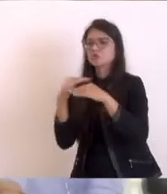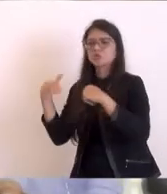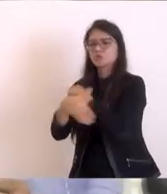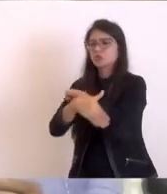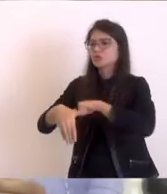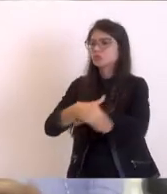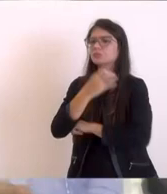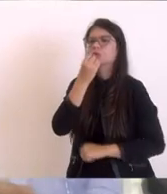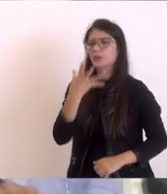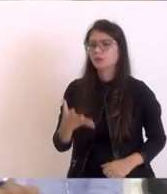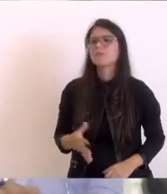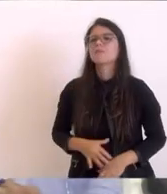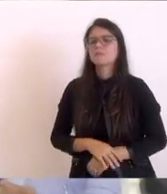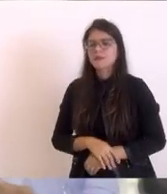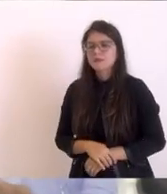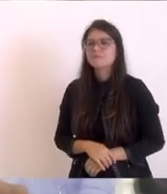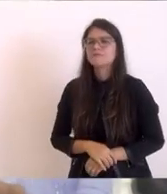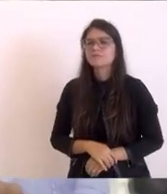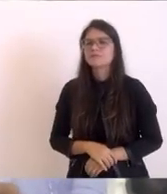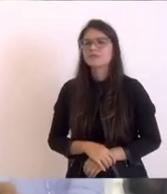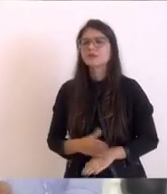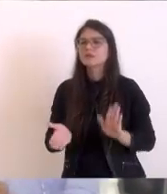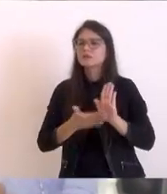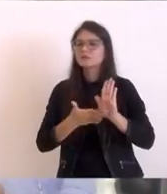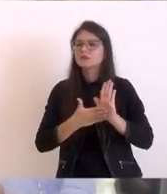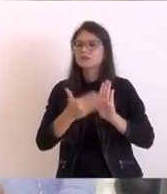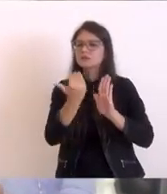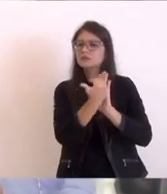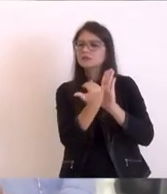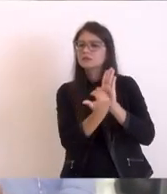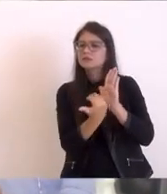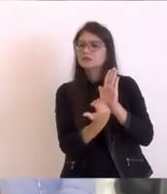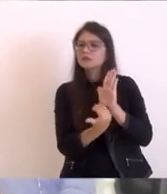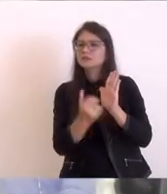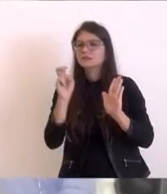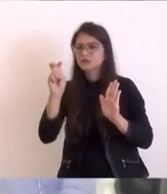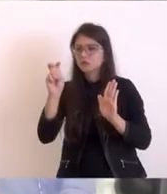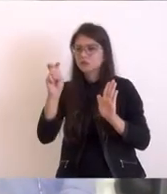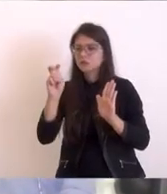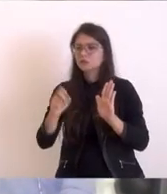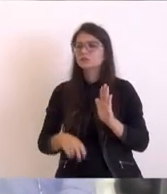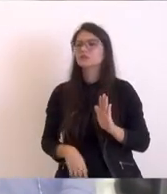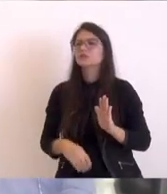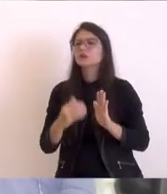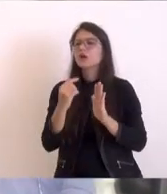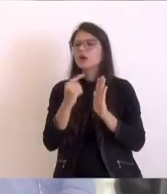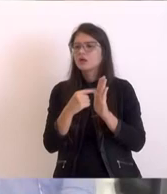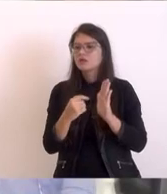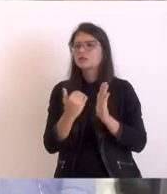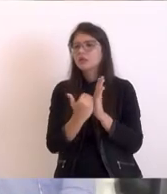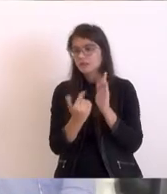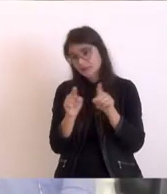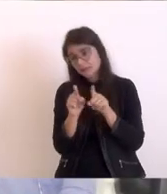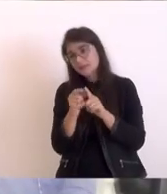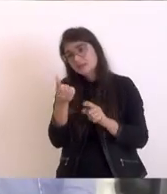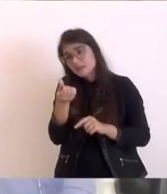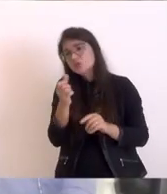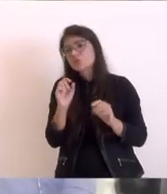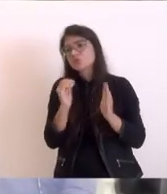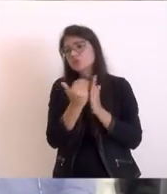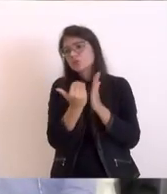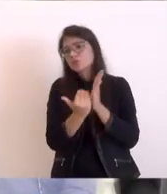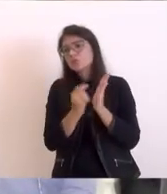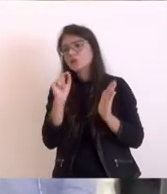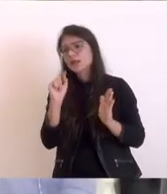pauta para ele. Pedimos cinco coisas. Uma, a sexta, que é a parceria Rida Zostra e Casimiro, que é a estada velha Rio Dourado.